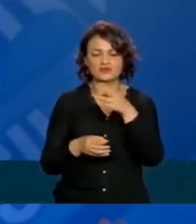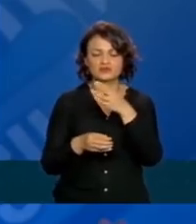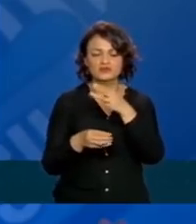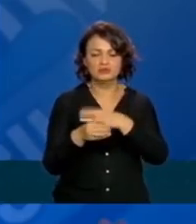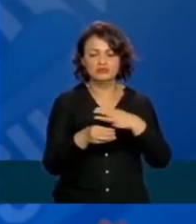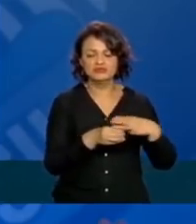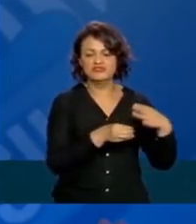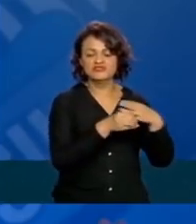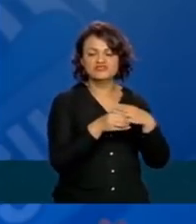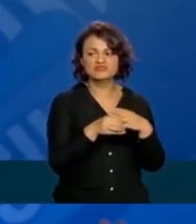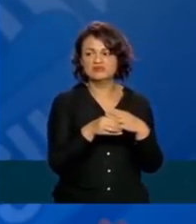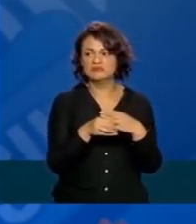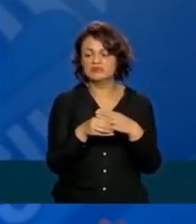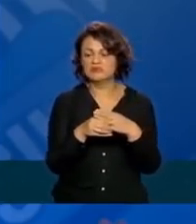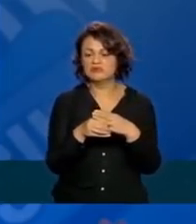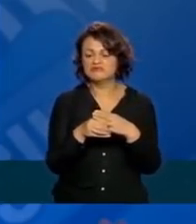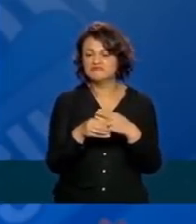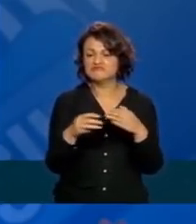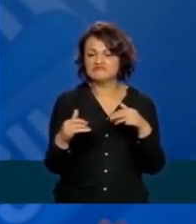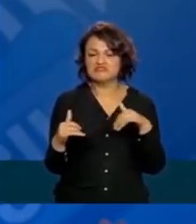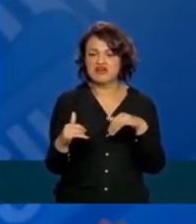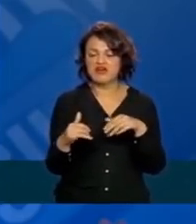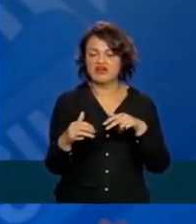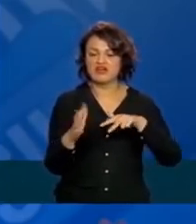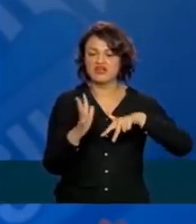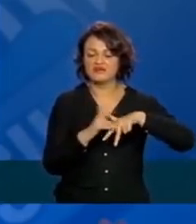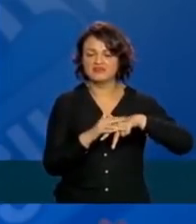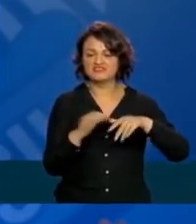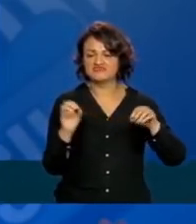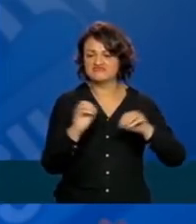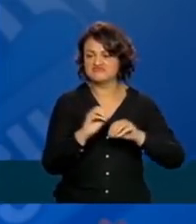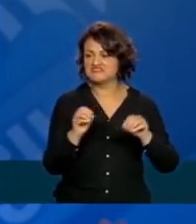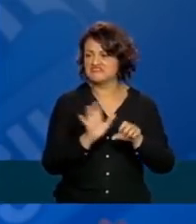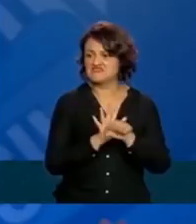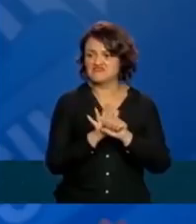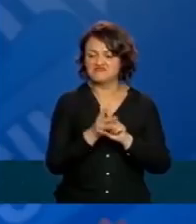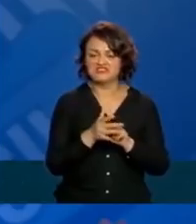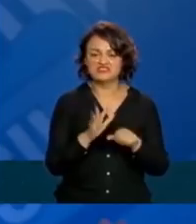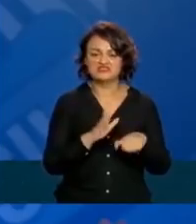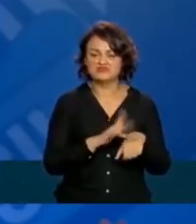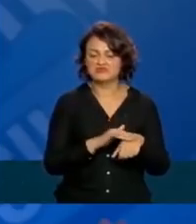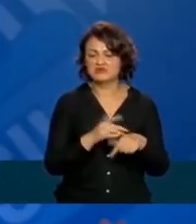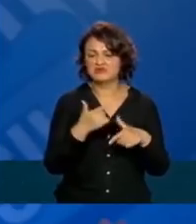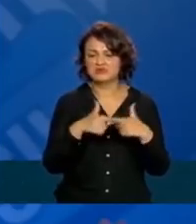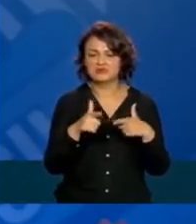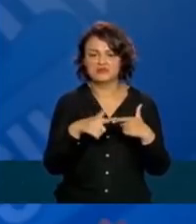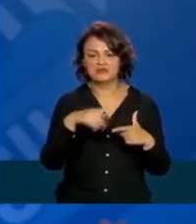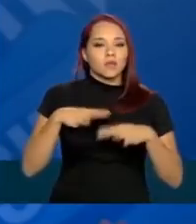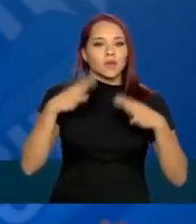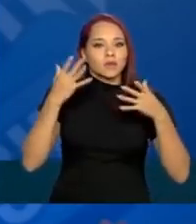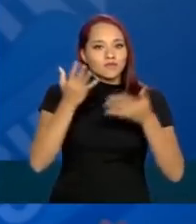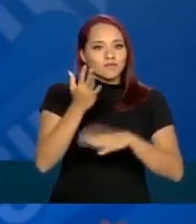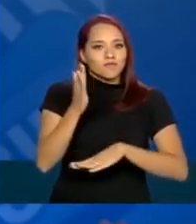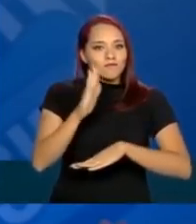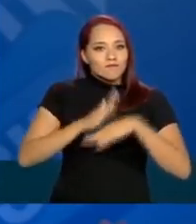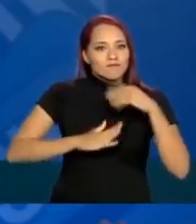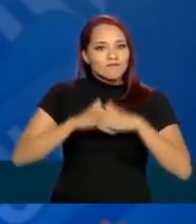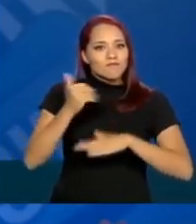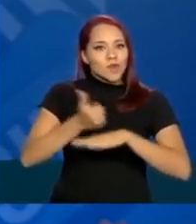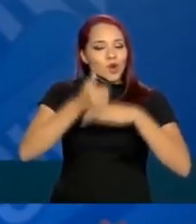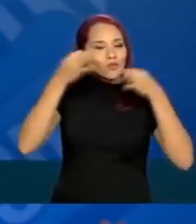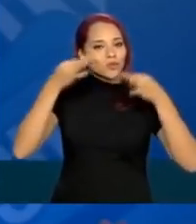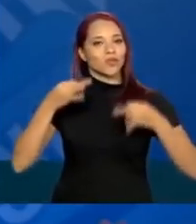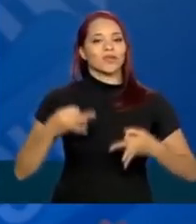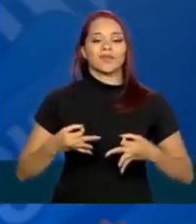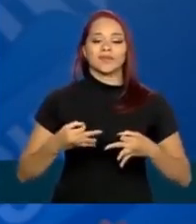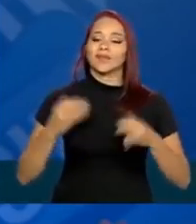nenhum caso confirmado, nem de convite, nem de síndrome respiratória aguda. Hoje